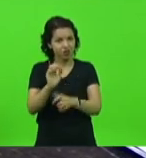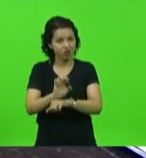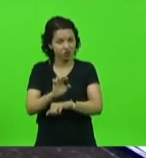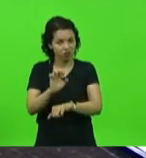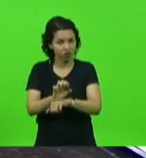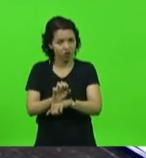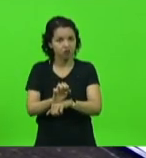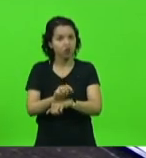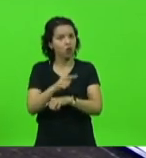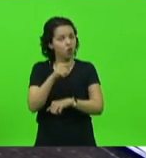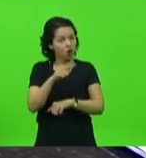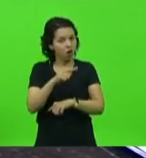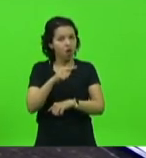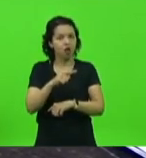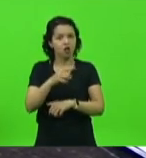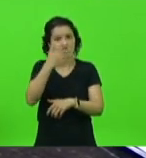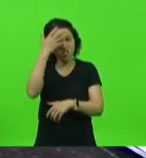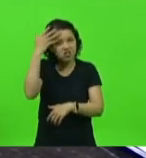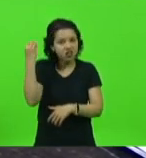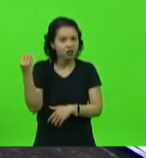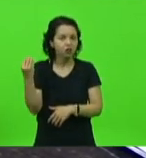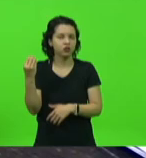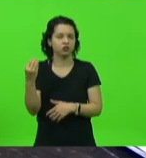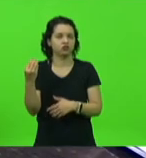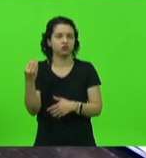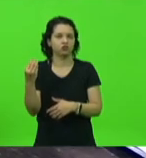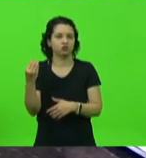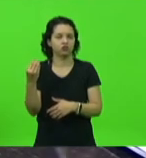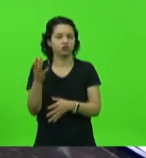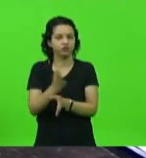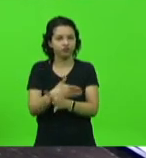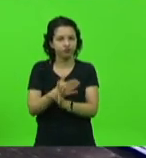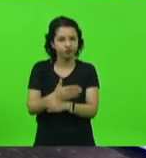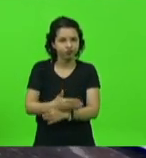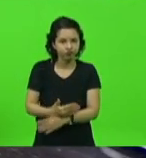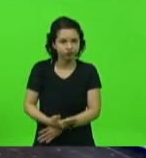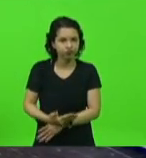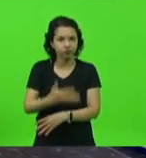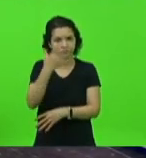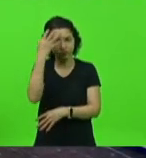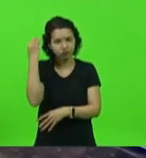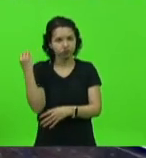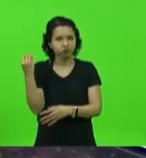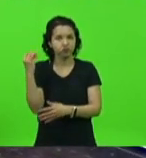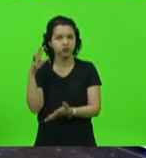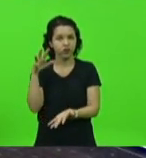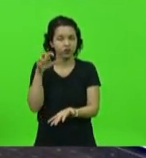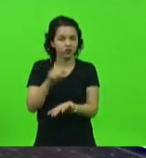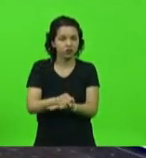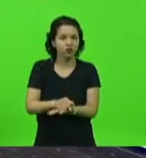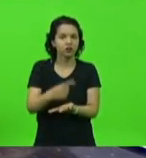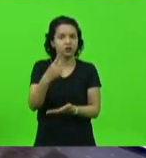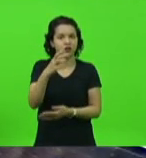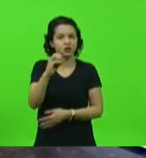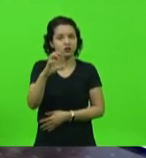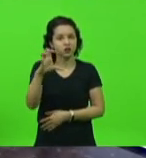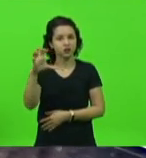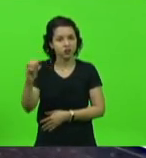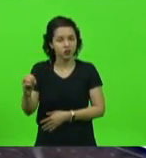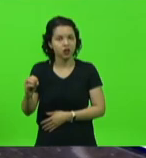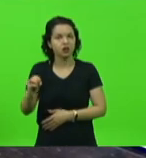incompetência, ou esqueceu, de fazer a inscrição de 100 atletas paraolímpicos que